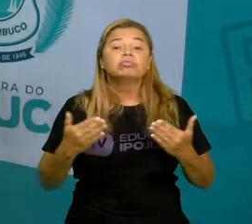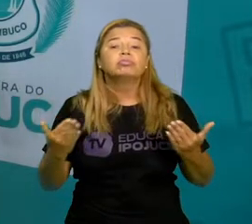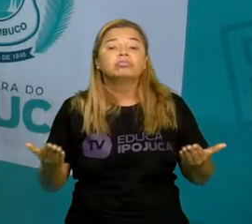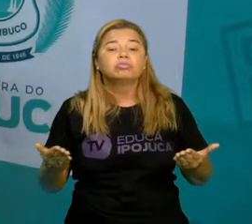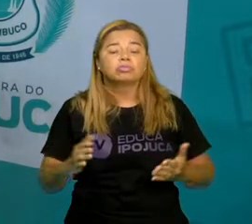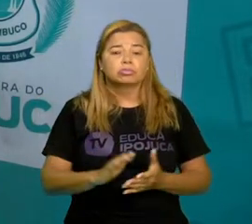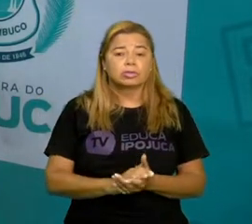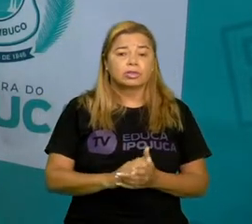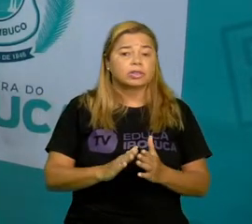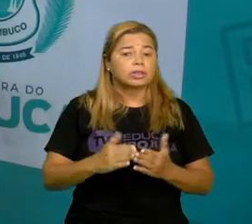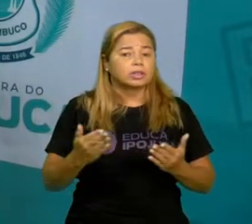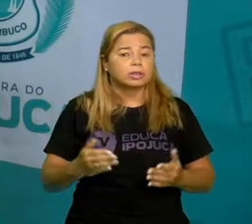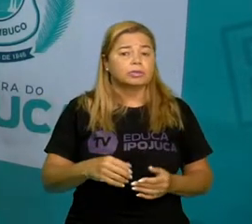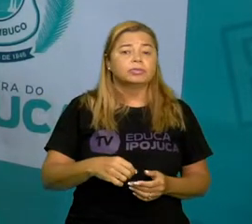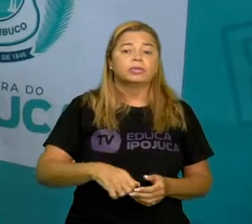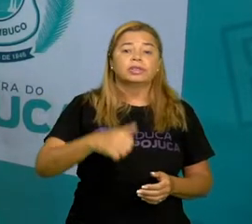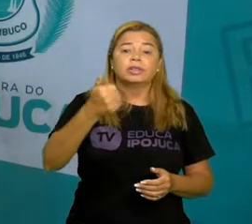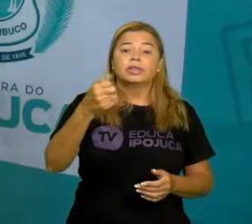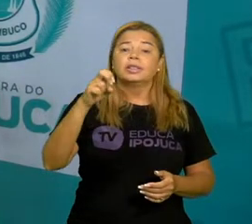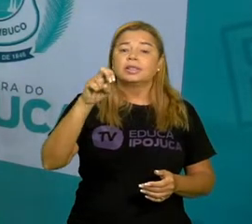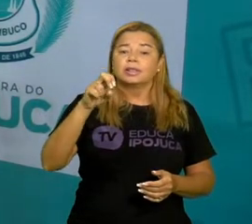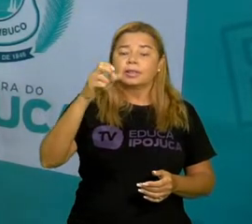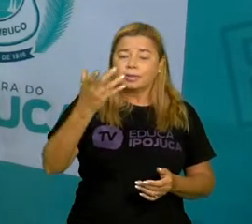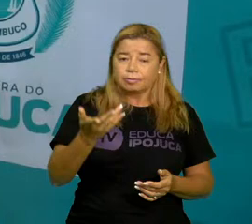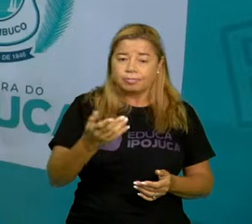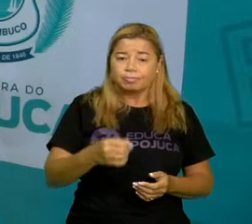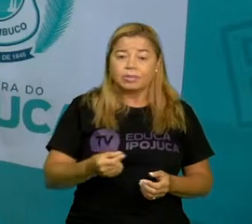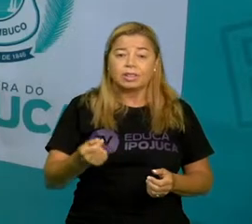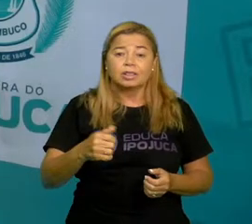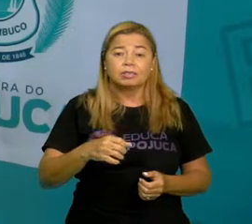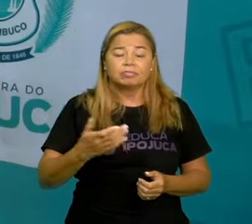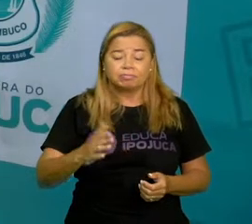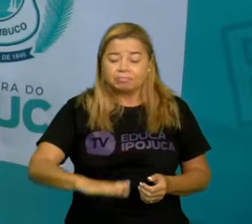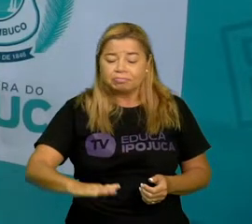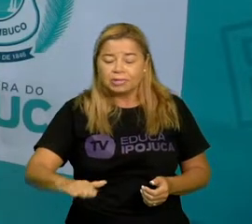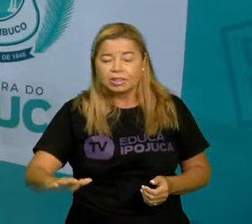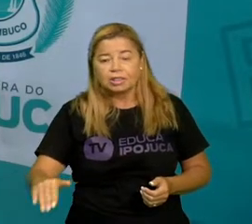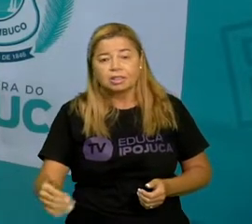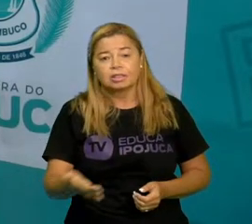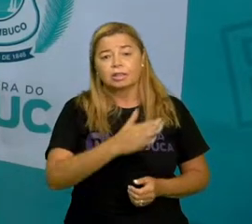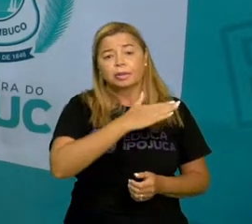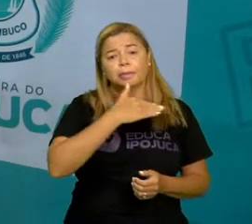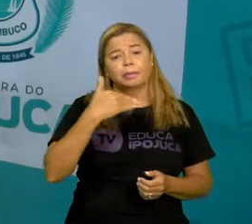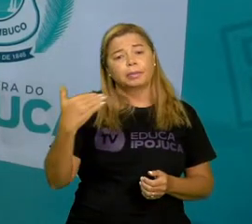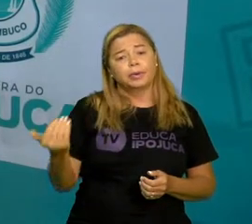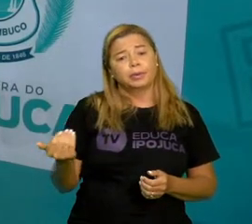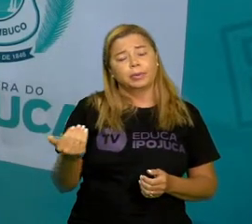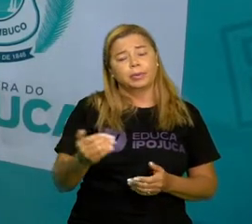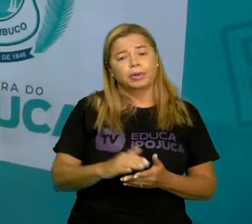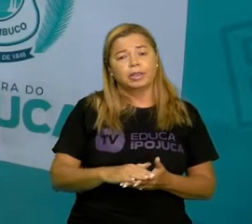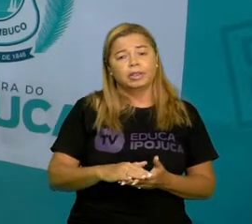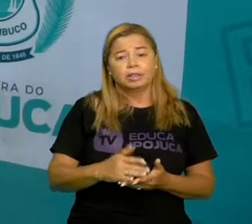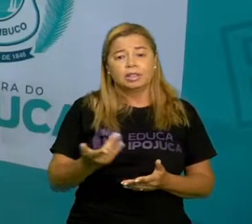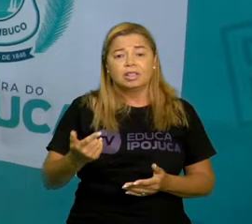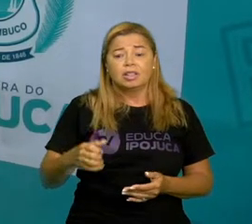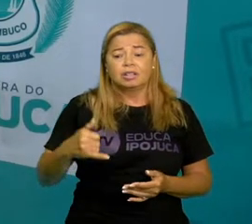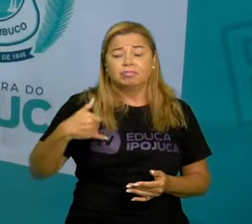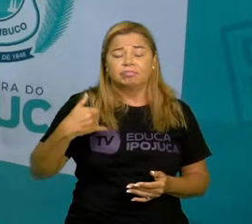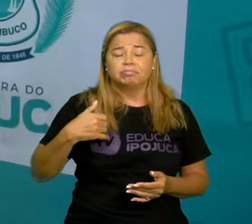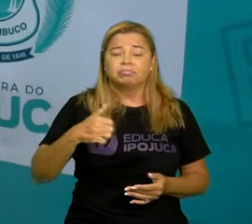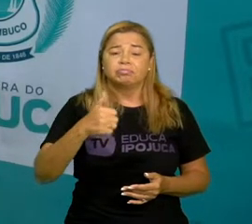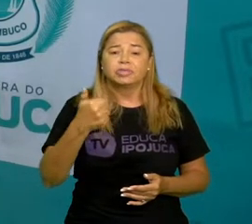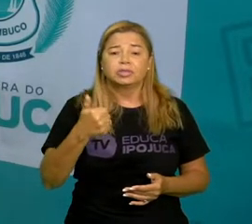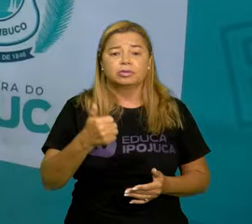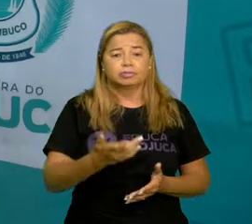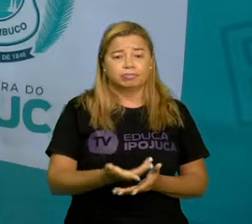15 em cada mil crianças morre antes de completar um ano de vida. É o que a gente vê aqui, ó. E as